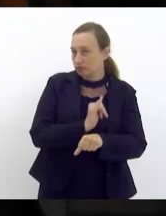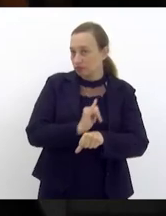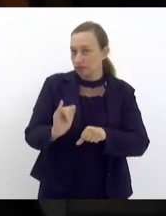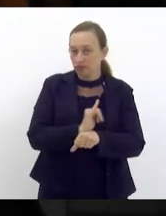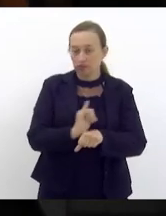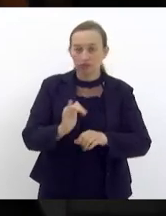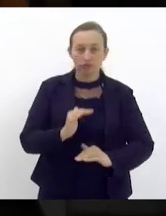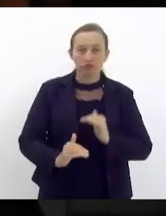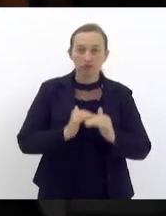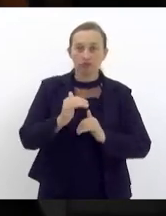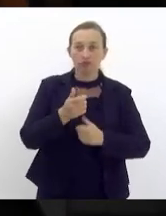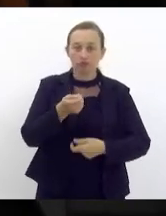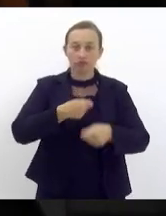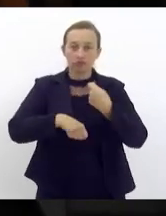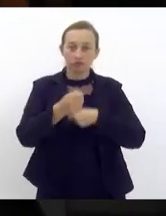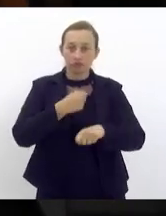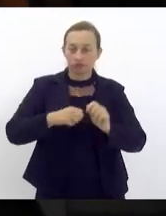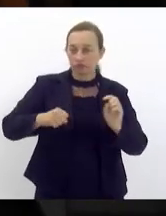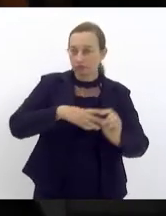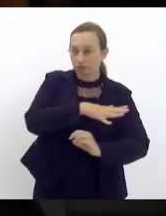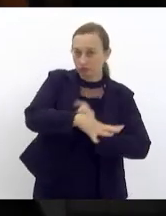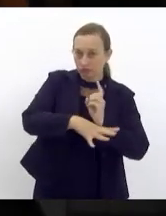desenvolvimento econômico e social